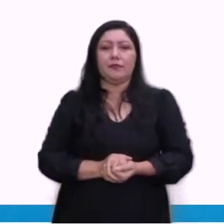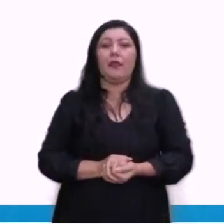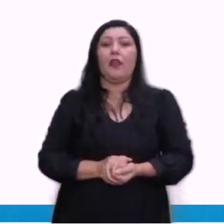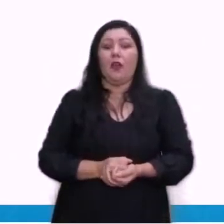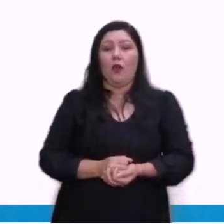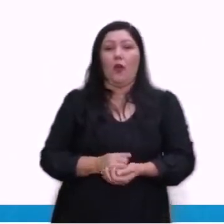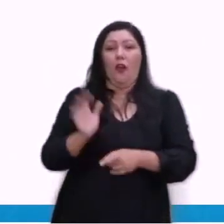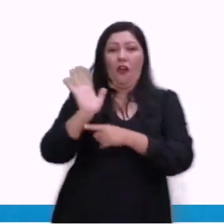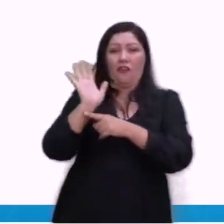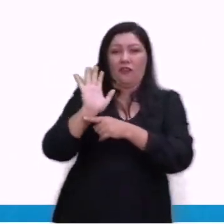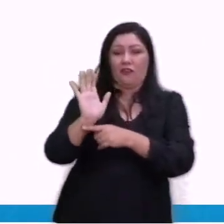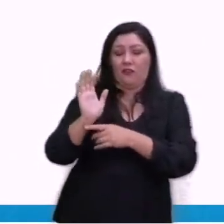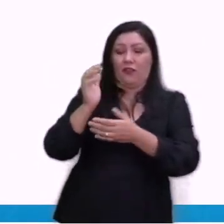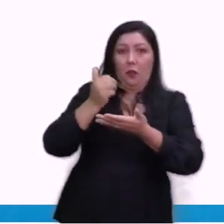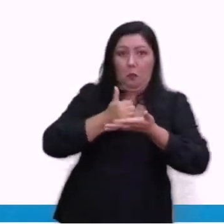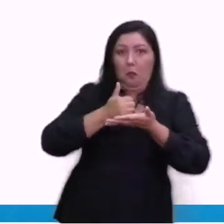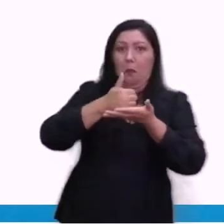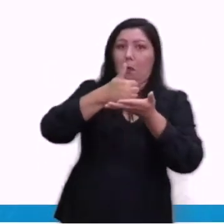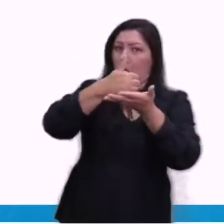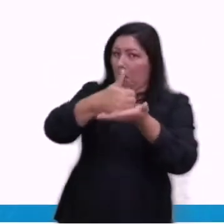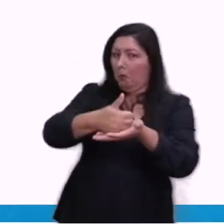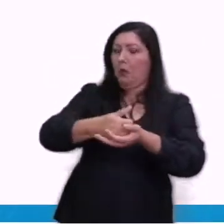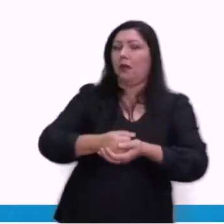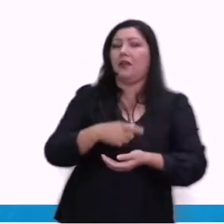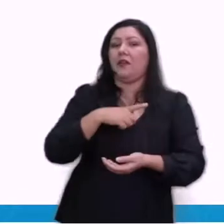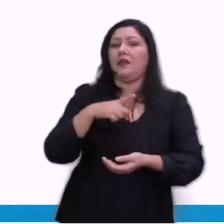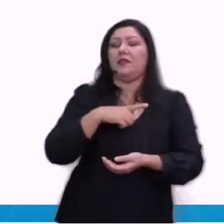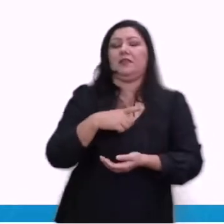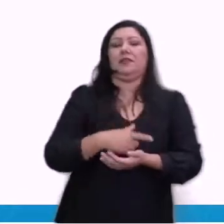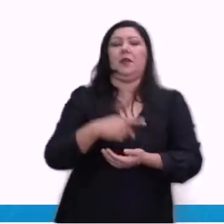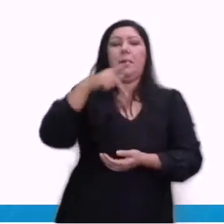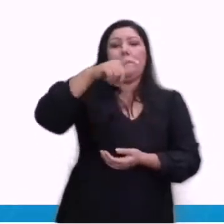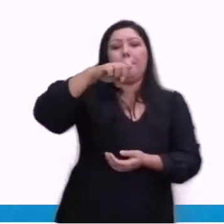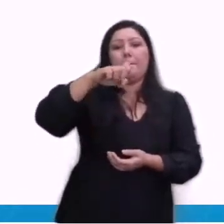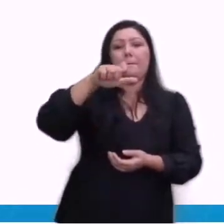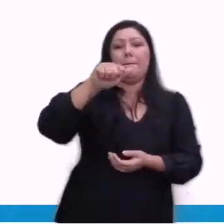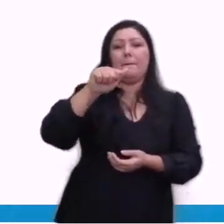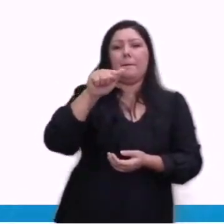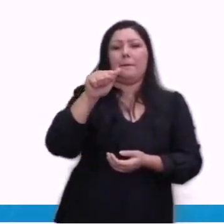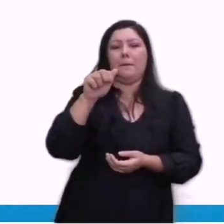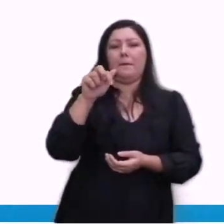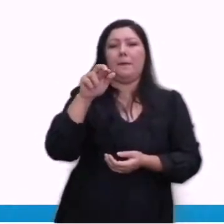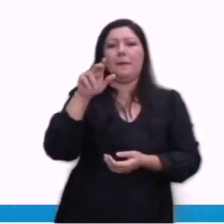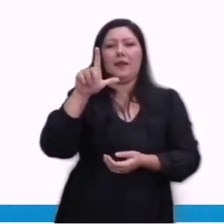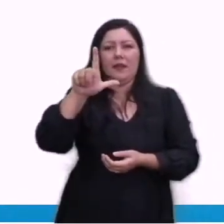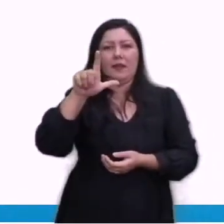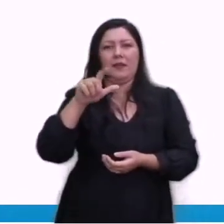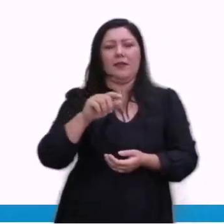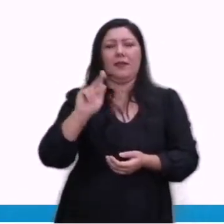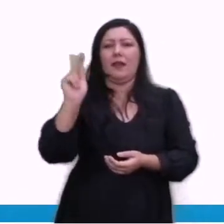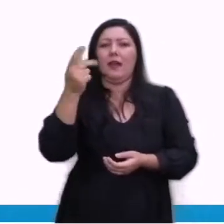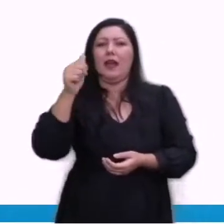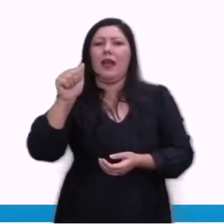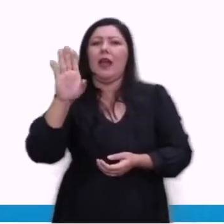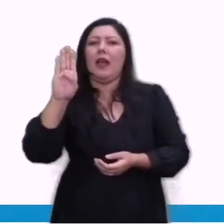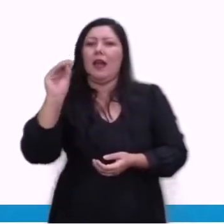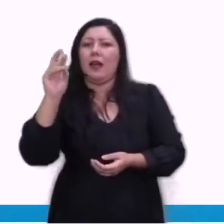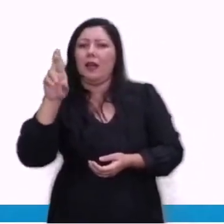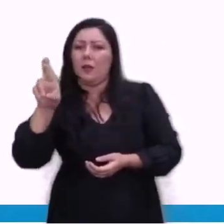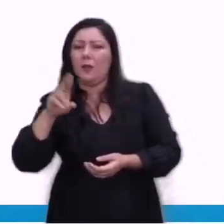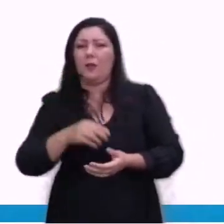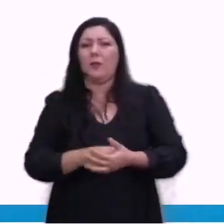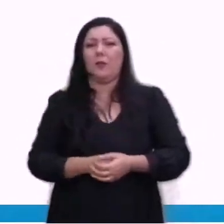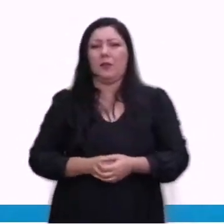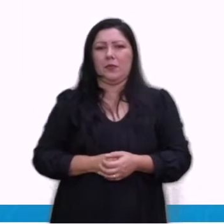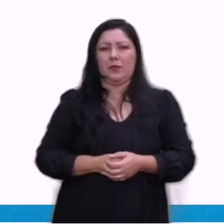filme, o Pew árbol, tem uma versão histórica, realista, mas romantizada,